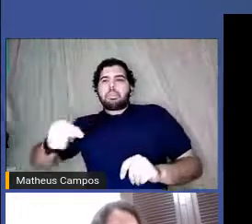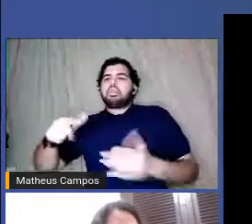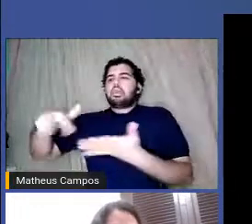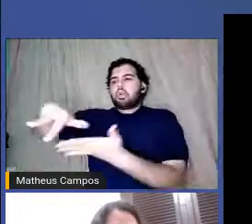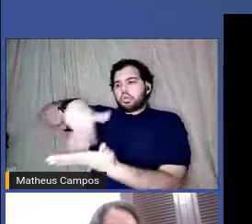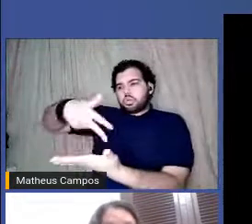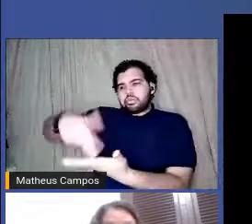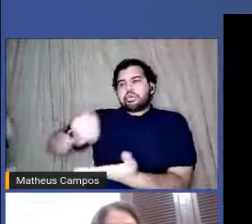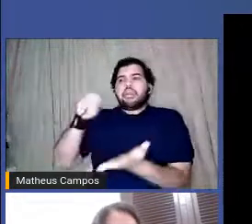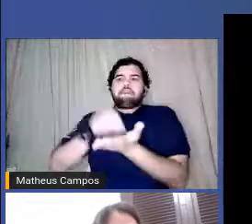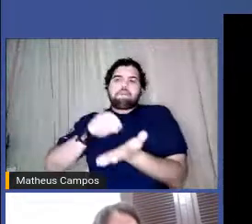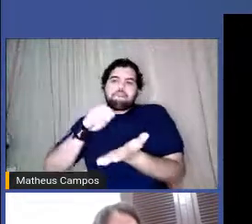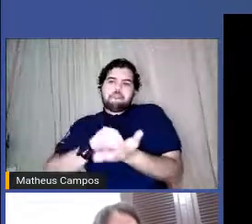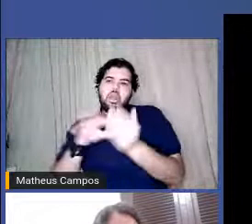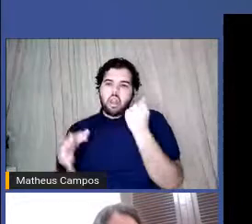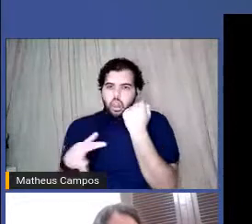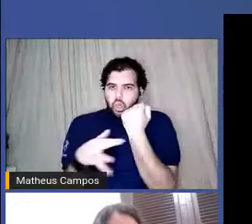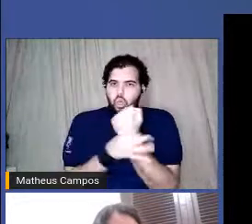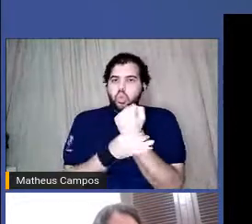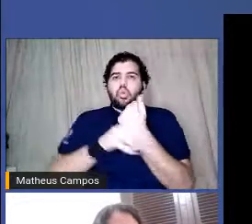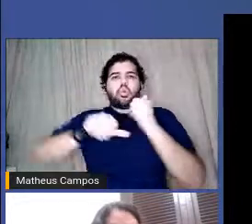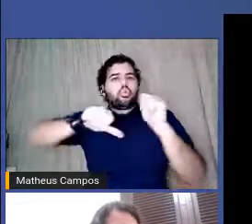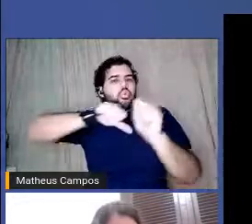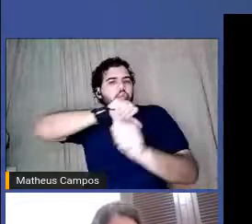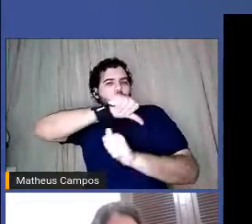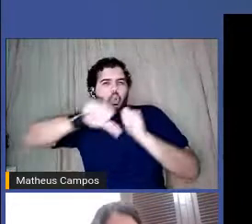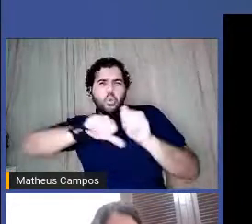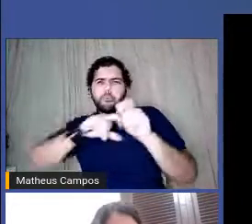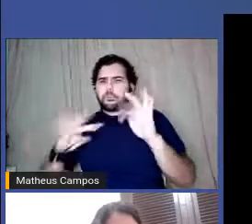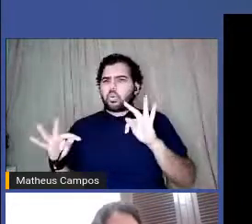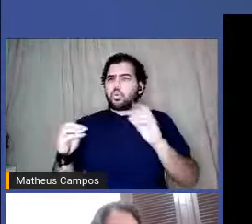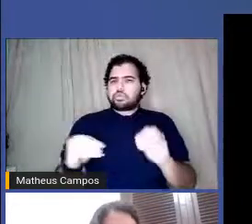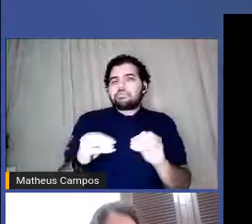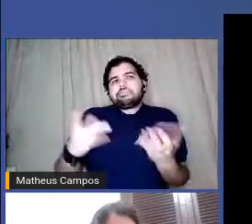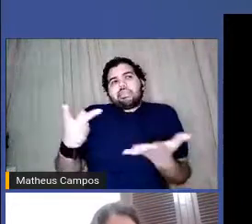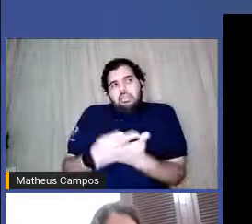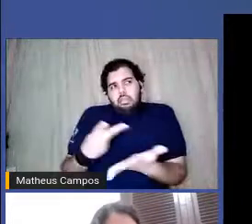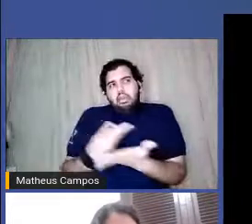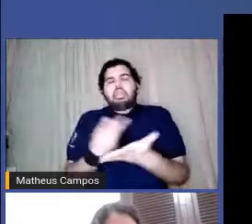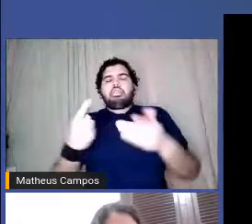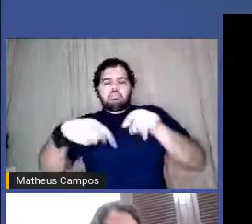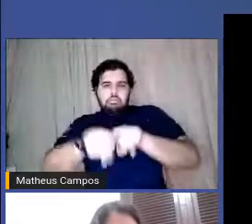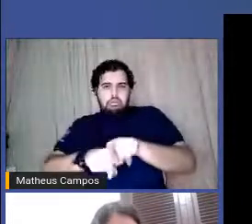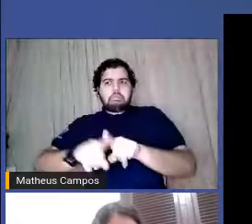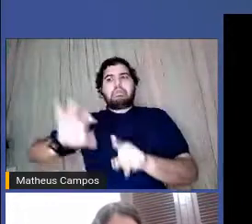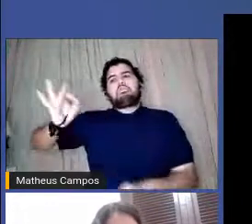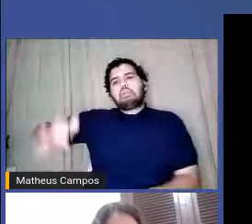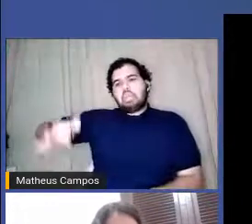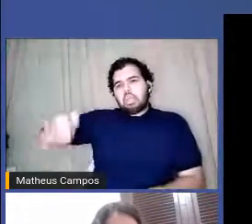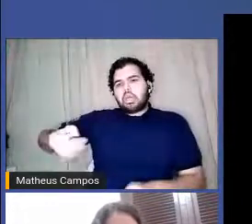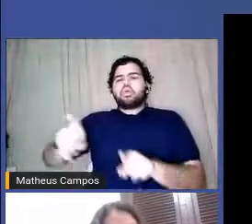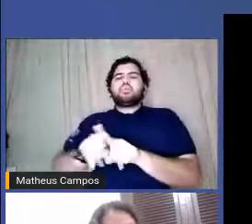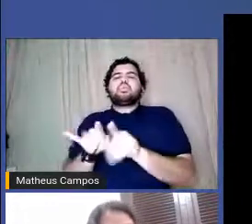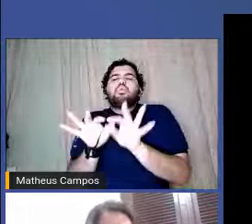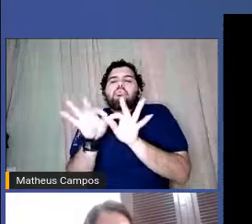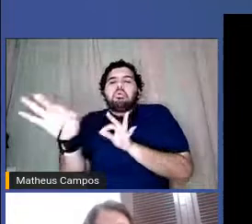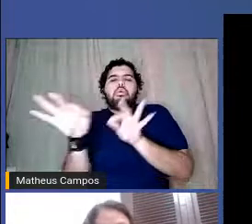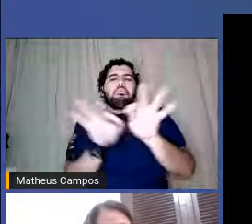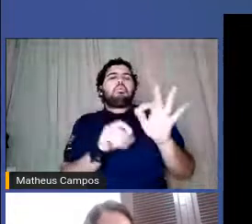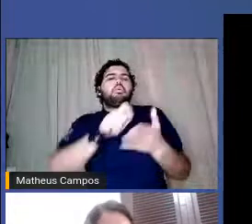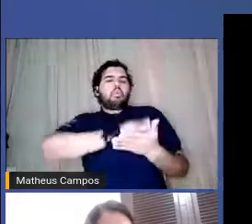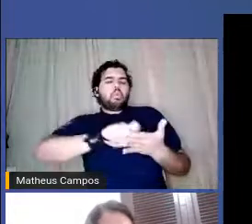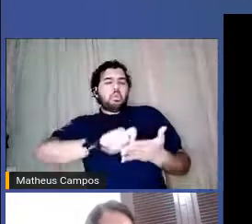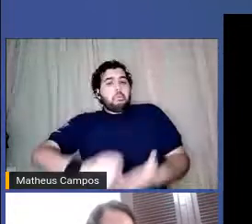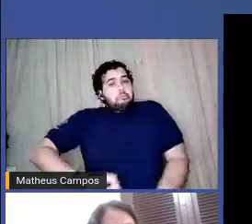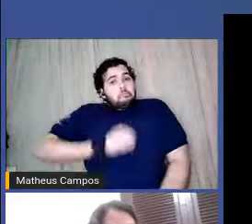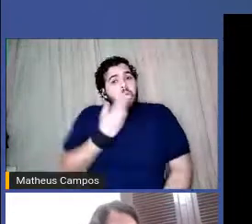insegurança, que desfaz a métrica, que erra, que acerta, que escreve, poesia